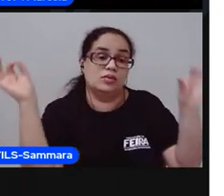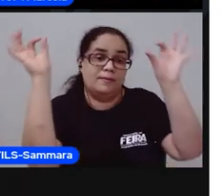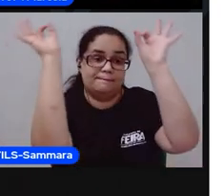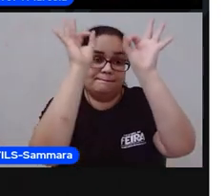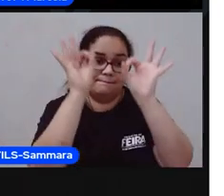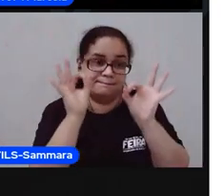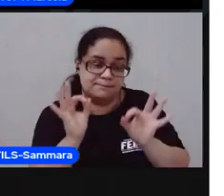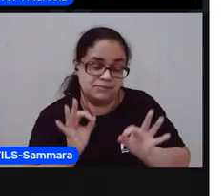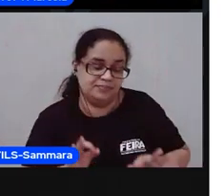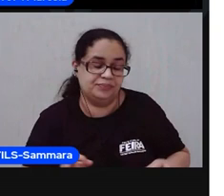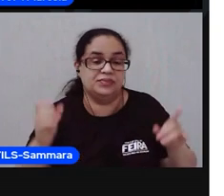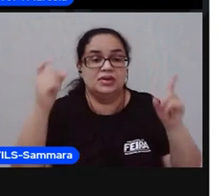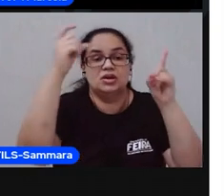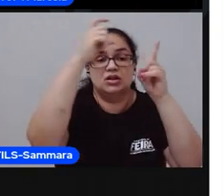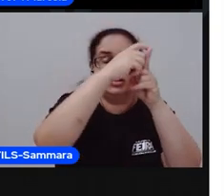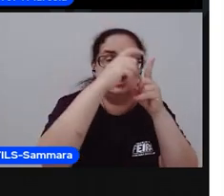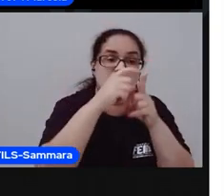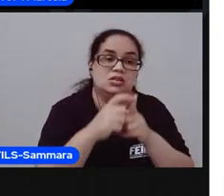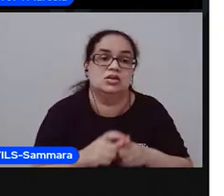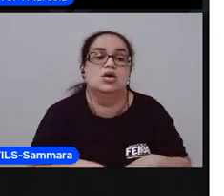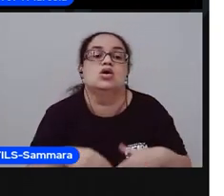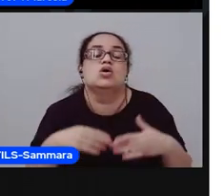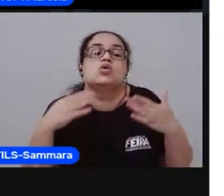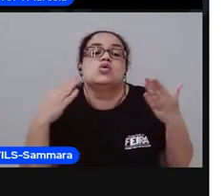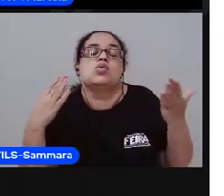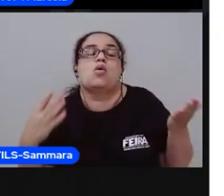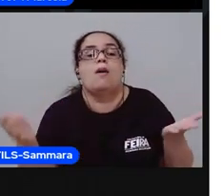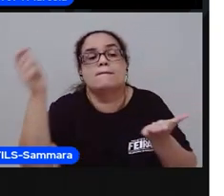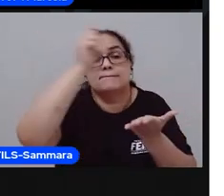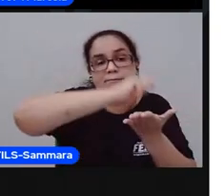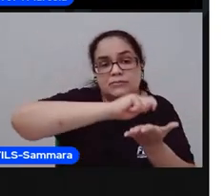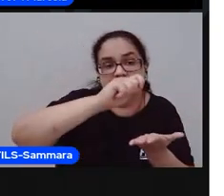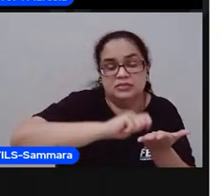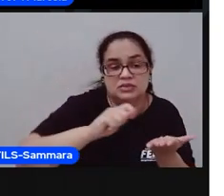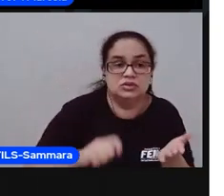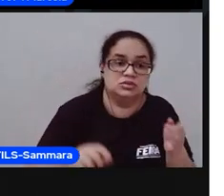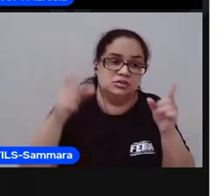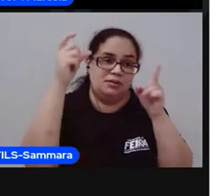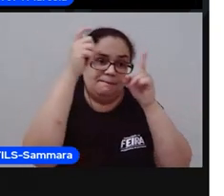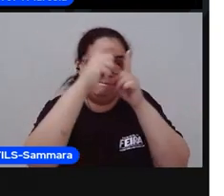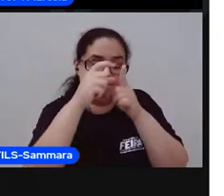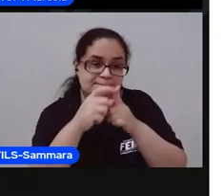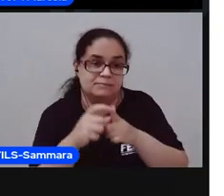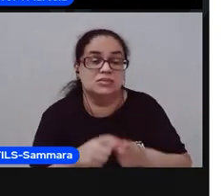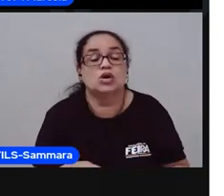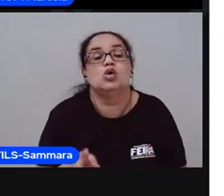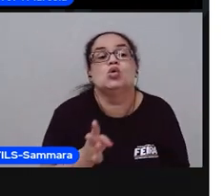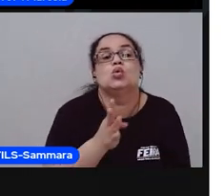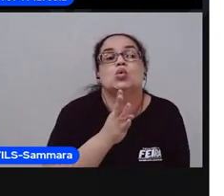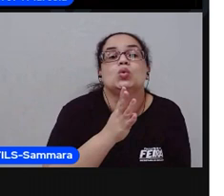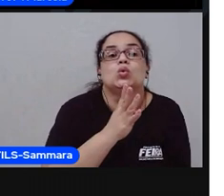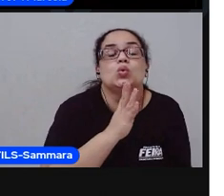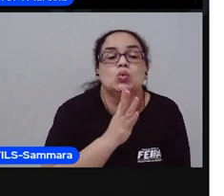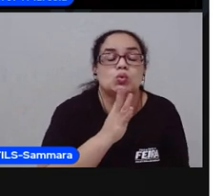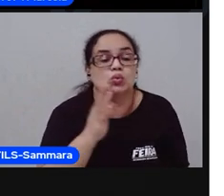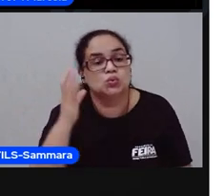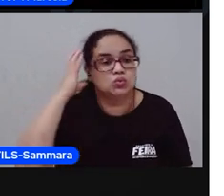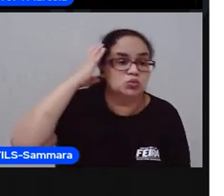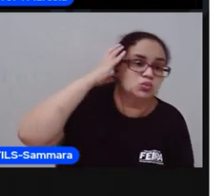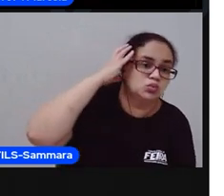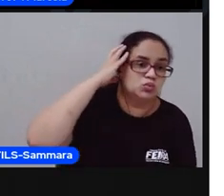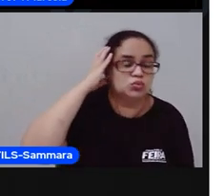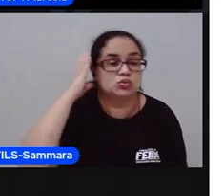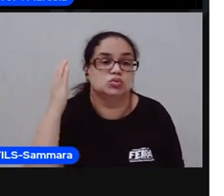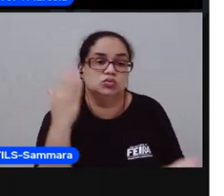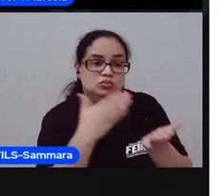palavra. A ver como é que a gente escreve algumas palavras. A reconhecer o som inicial